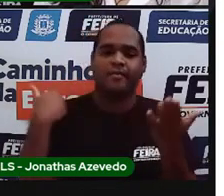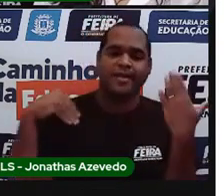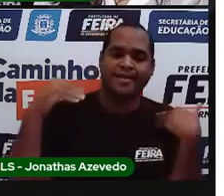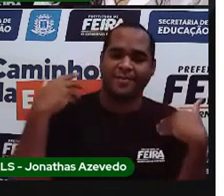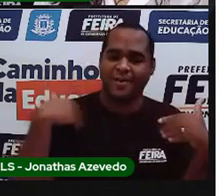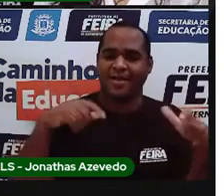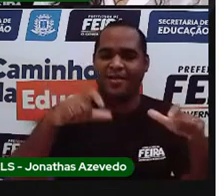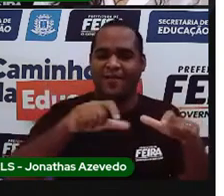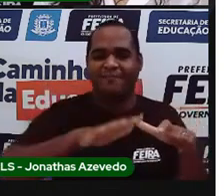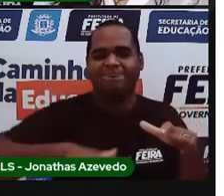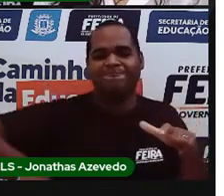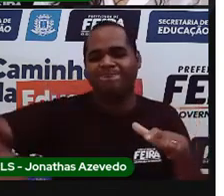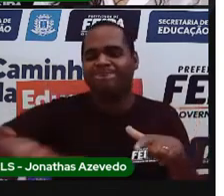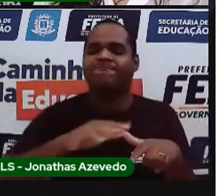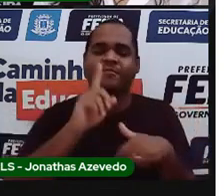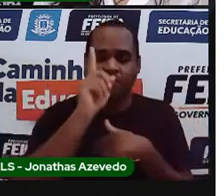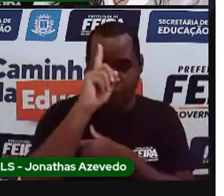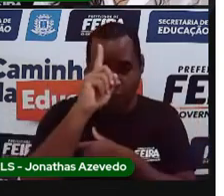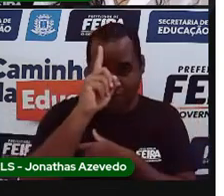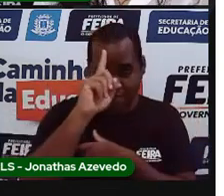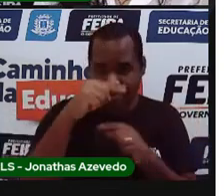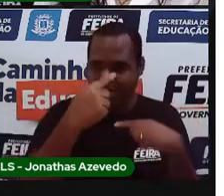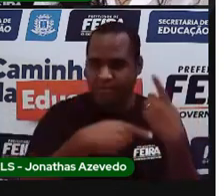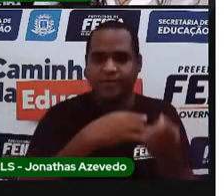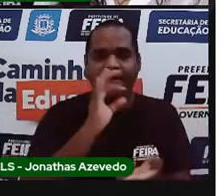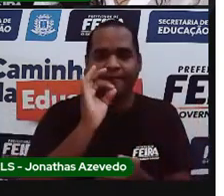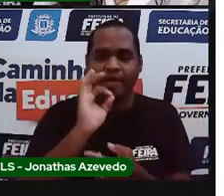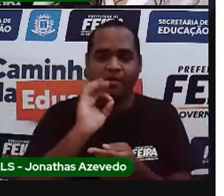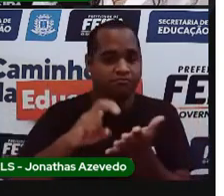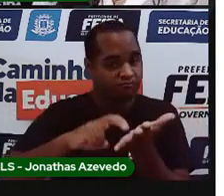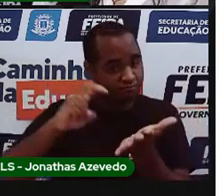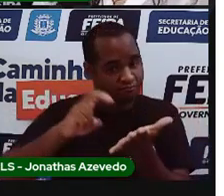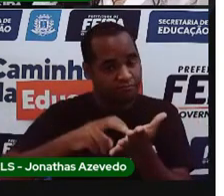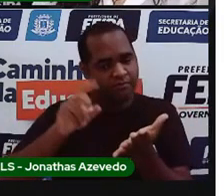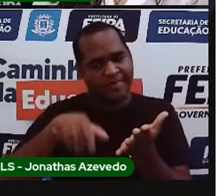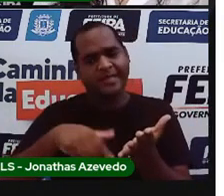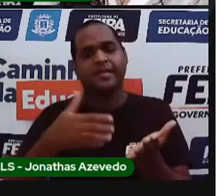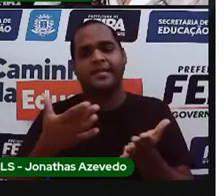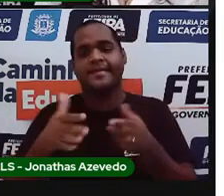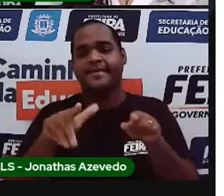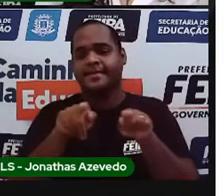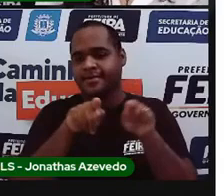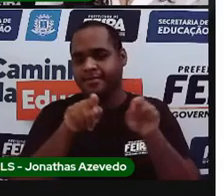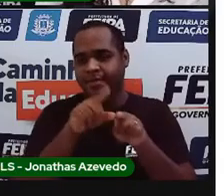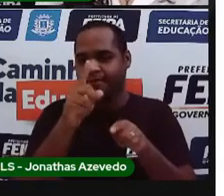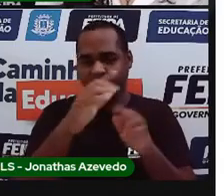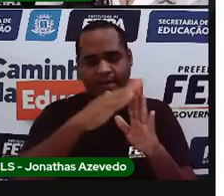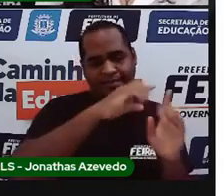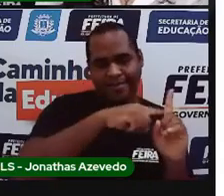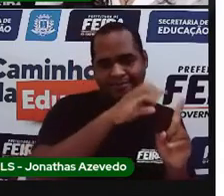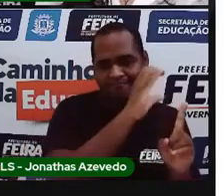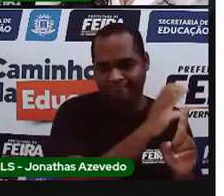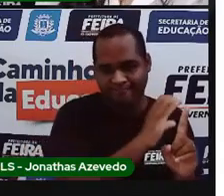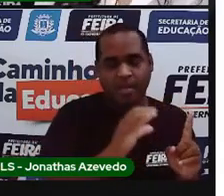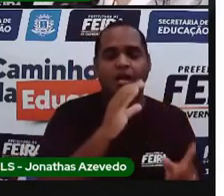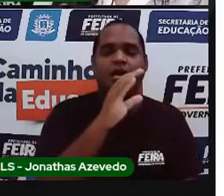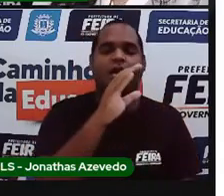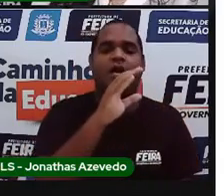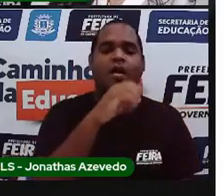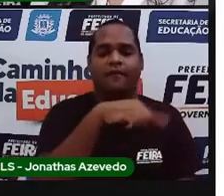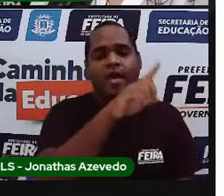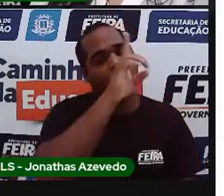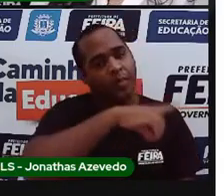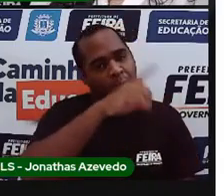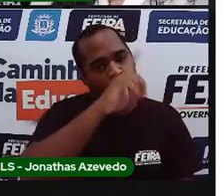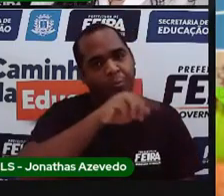todo dia depois do café da manhã. E também de ir à igreja aos domingos.